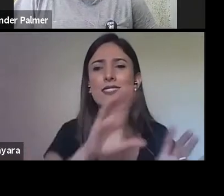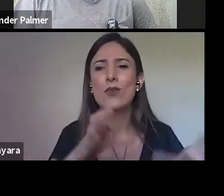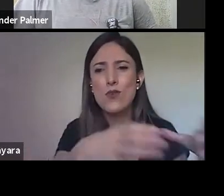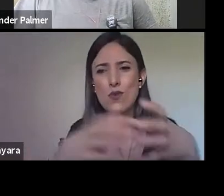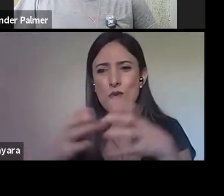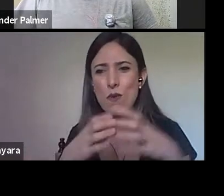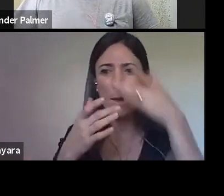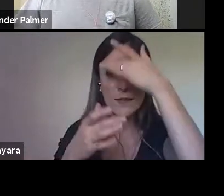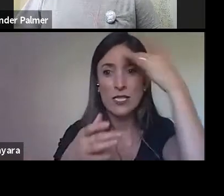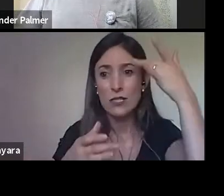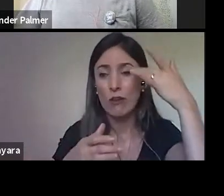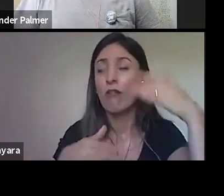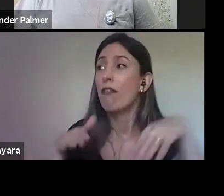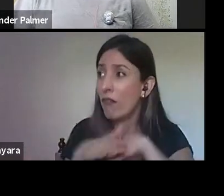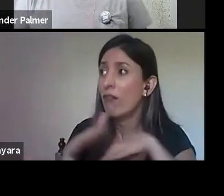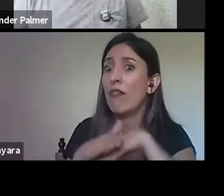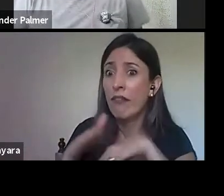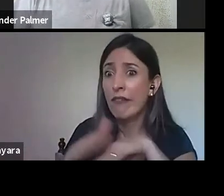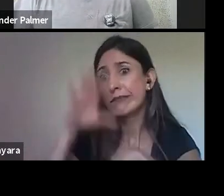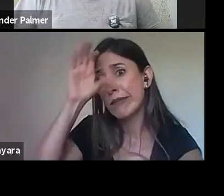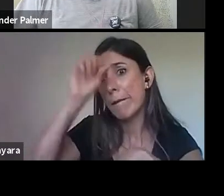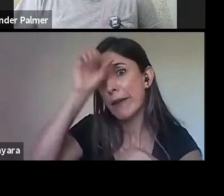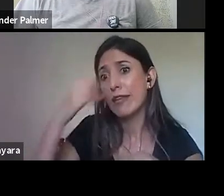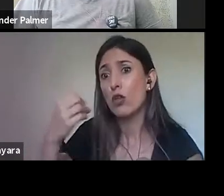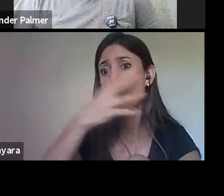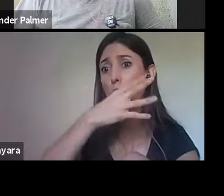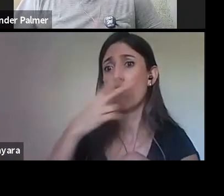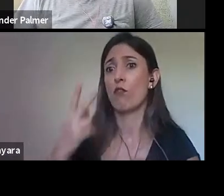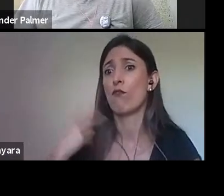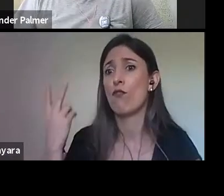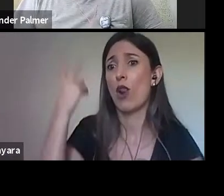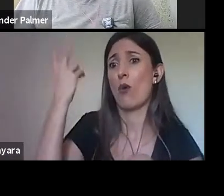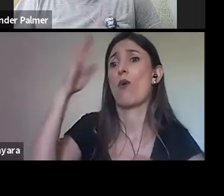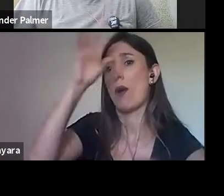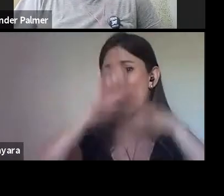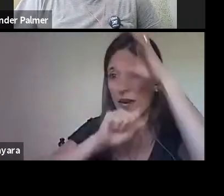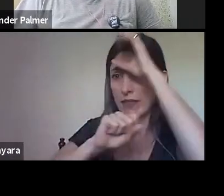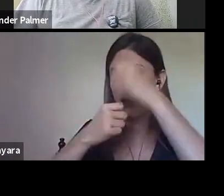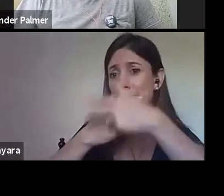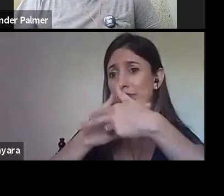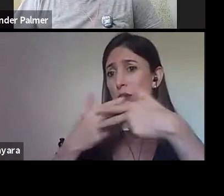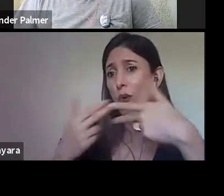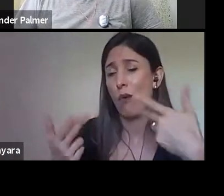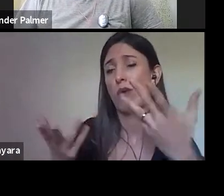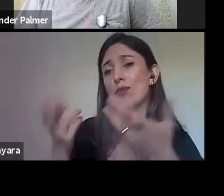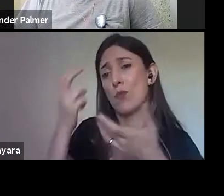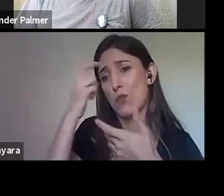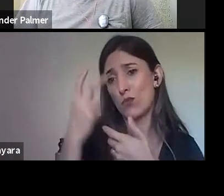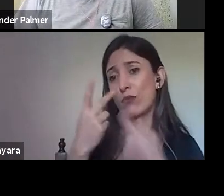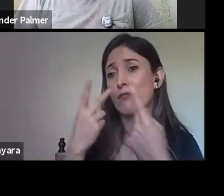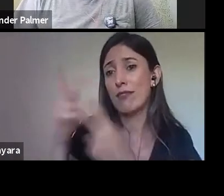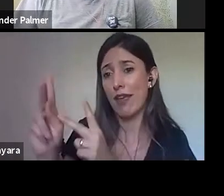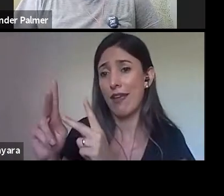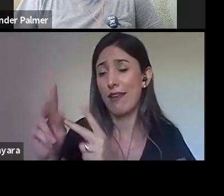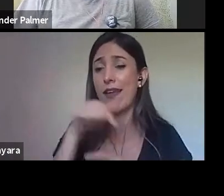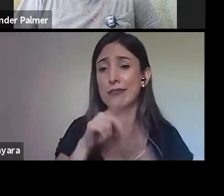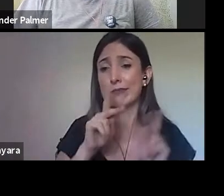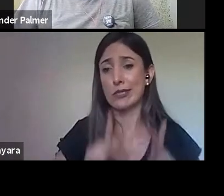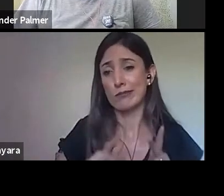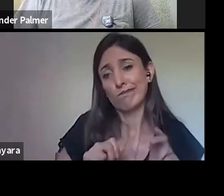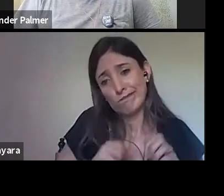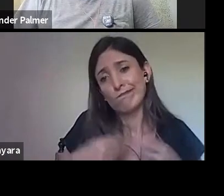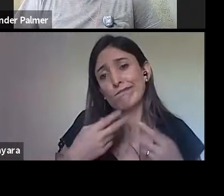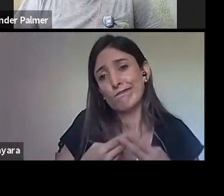modificar esses indivíduos, entre as pessoas, então isso é importante demais para a gente pensar nesse poder,